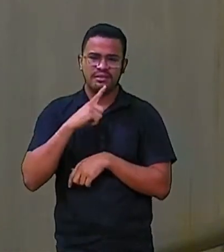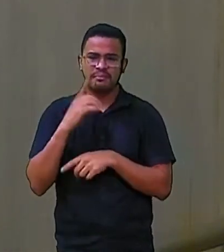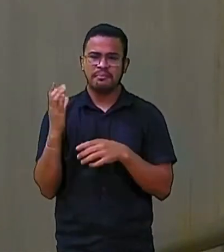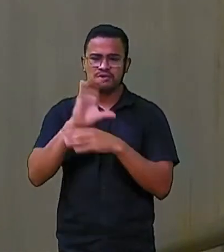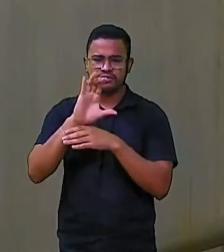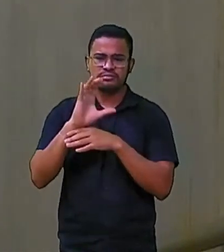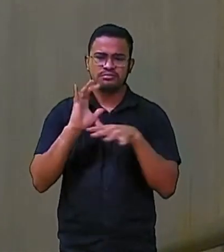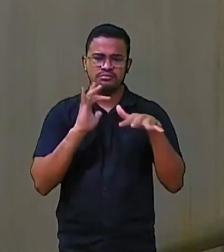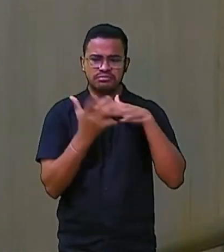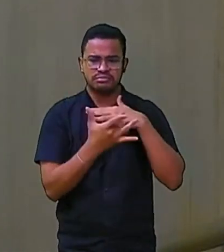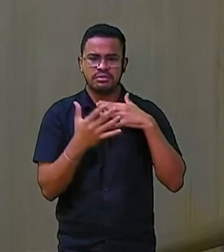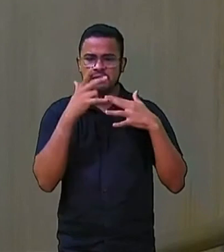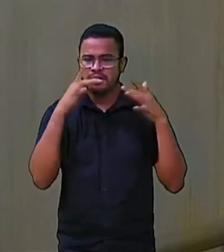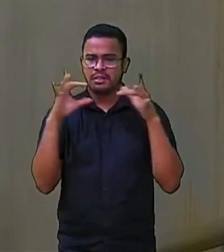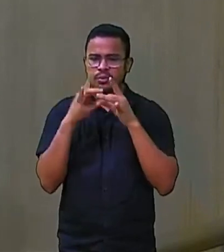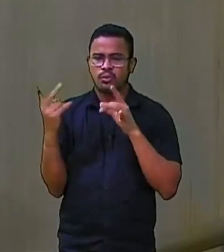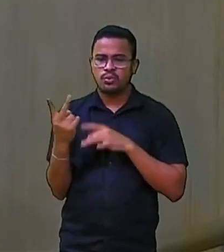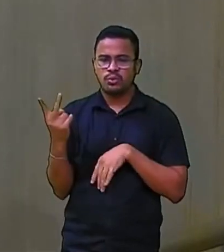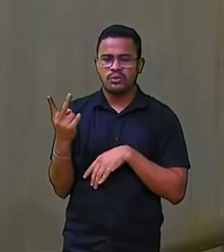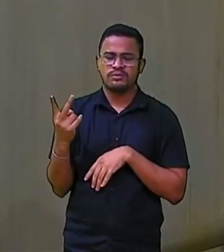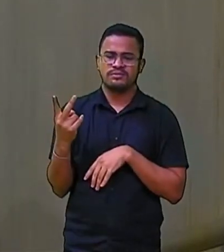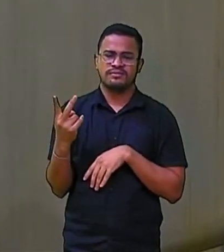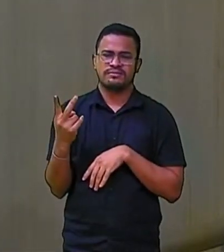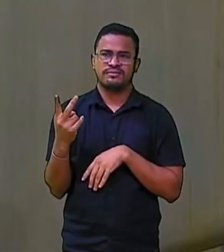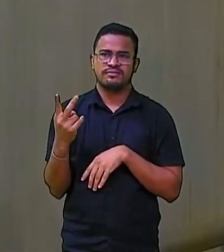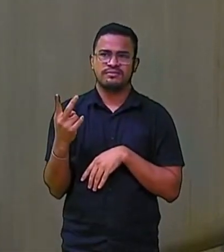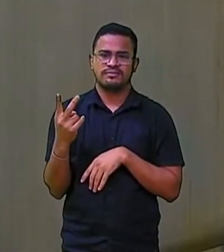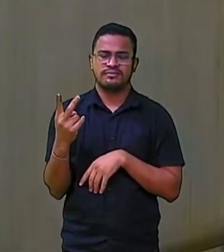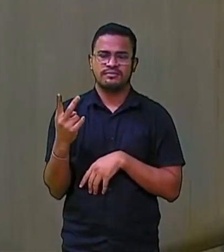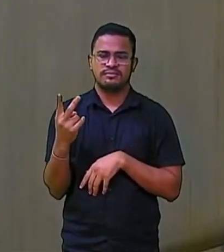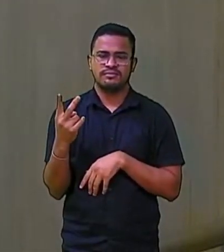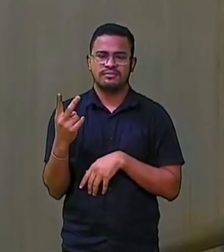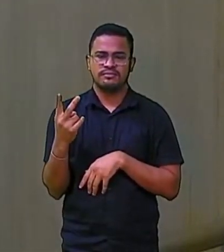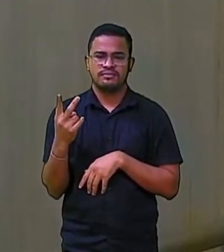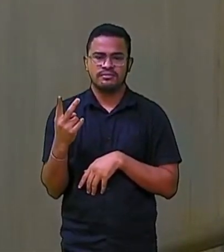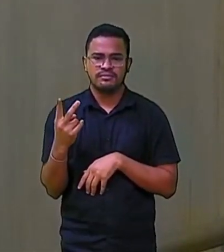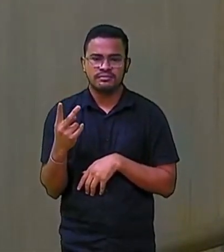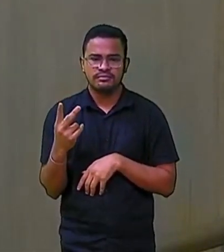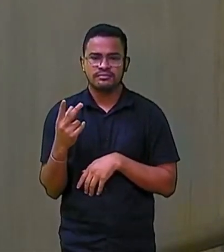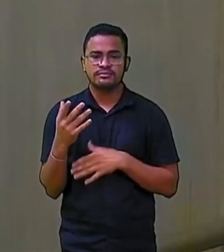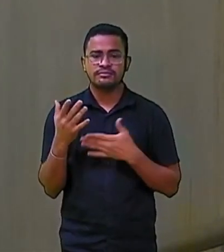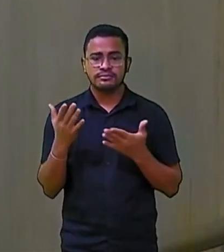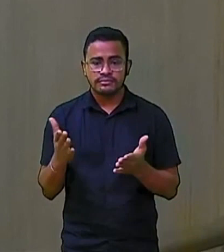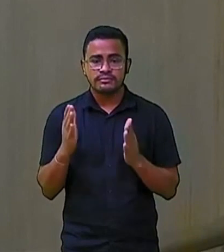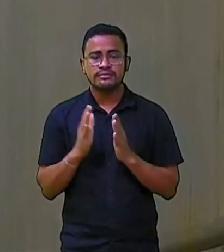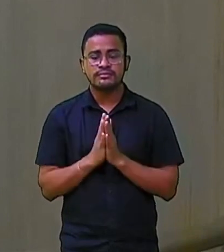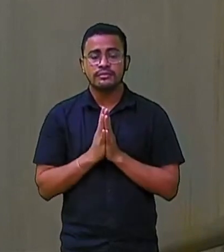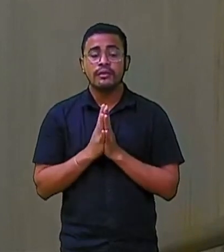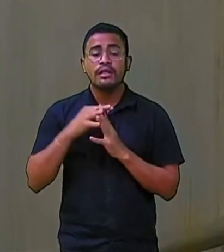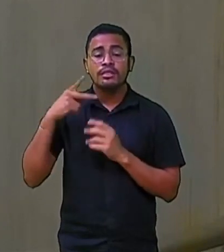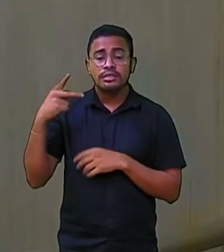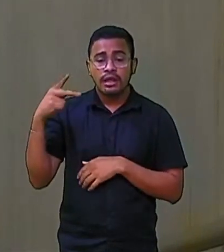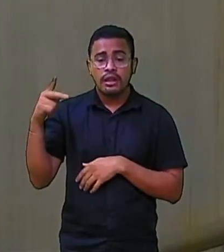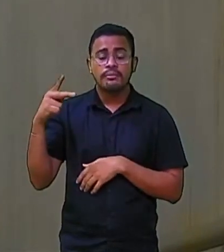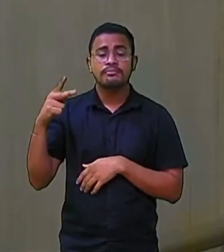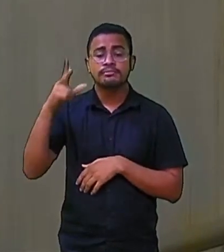e associar o prefeito Sarto ao ex-presidente Bolsonaro O prefeito